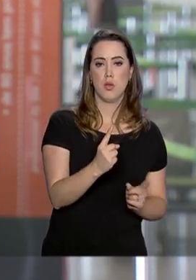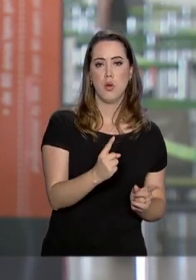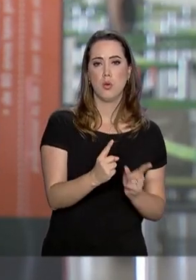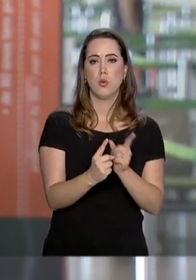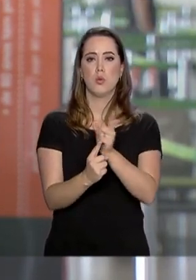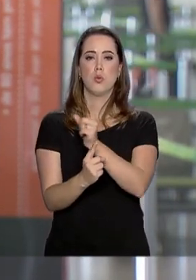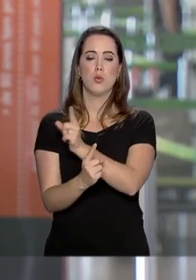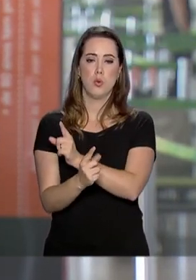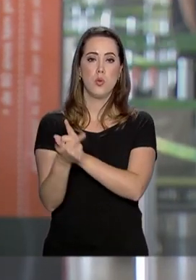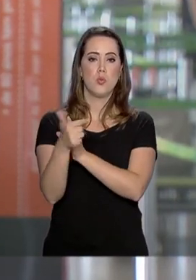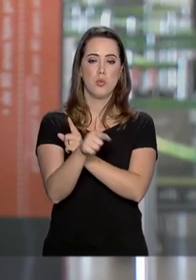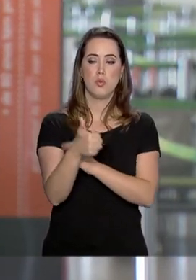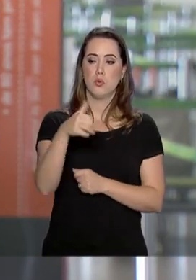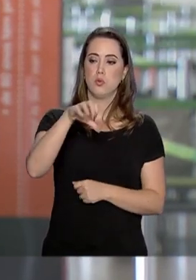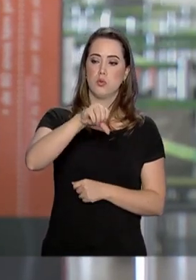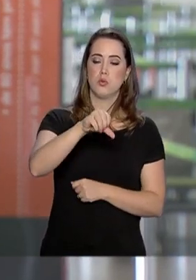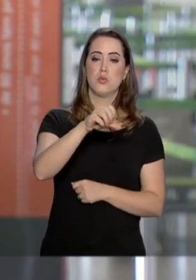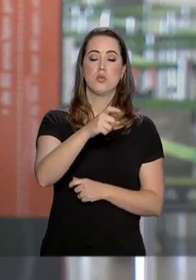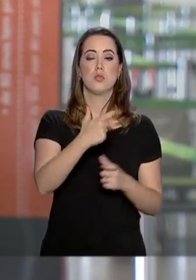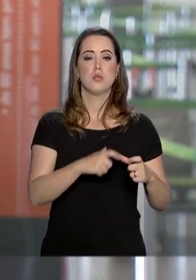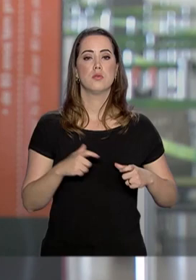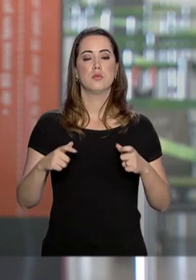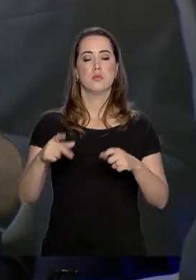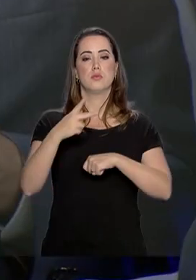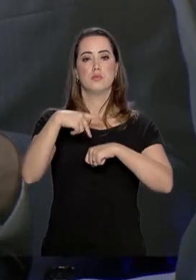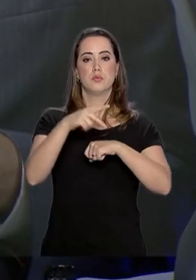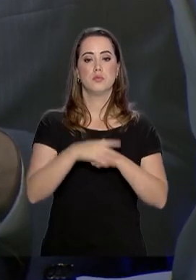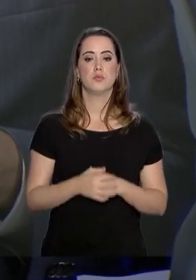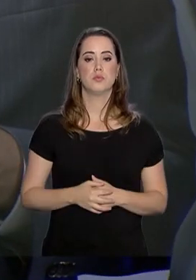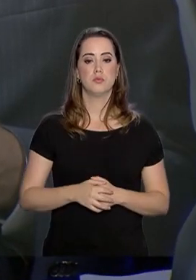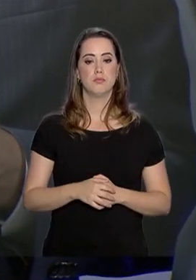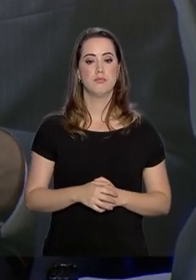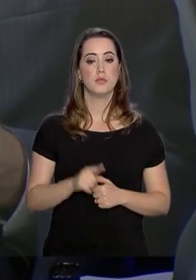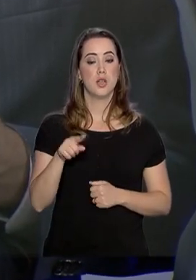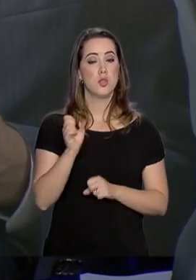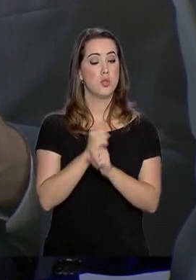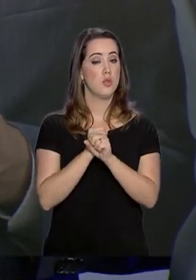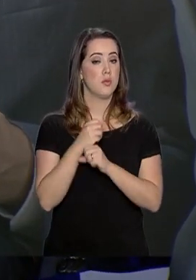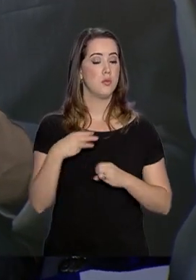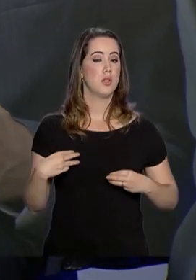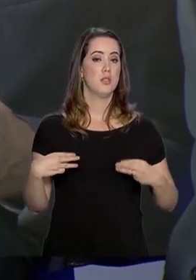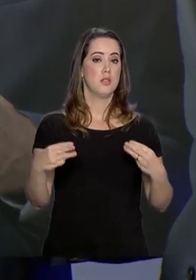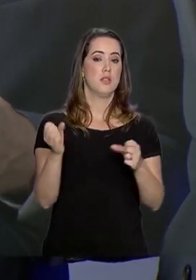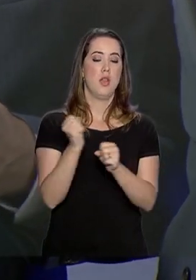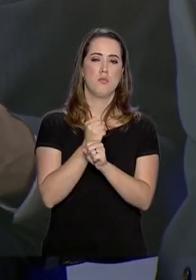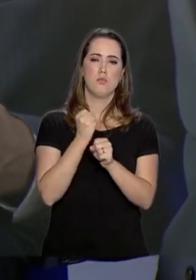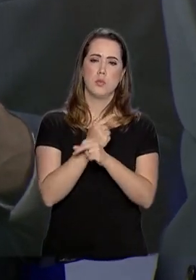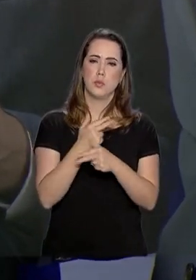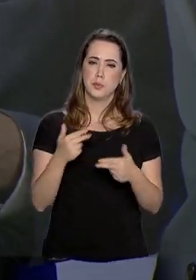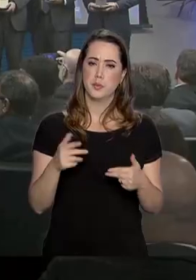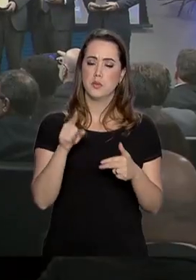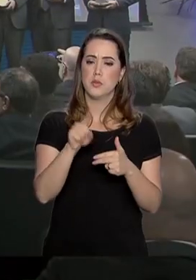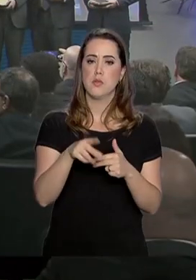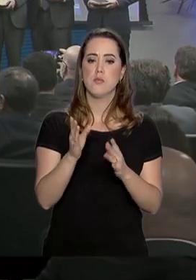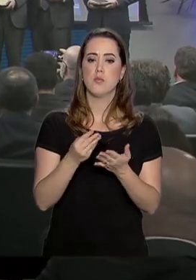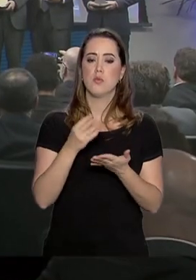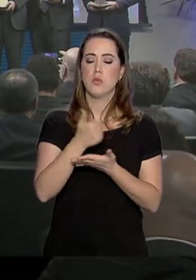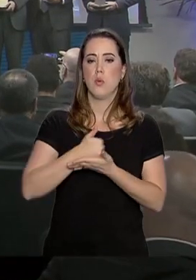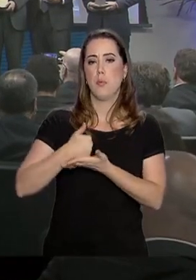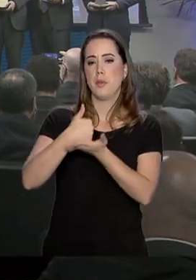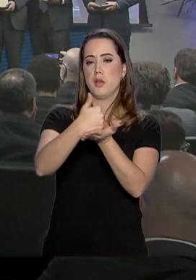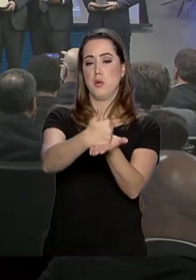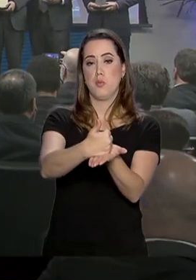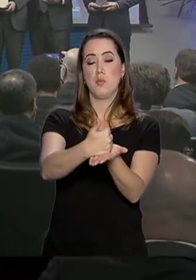e por outros 19 aeroportos do país. Nesta edição, o Ministério da Infraestrutura premiou os aeroportos, as